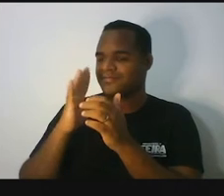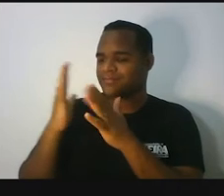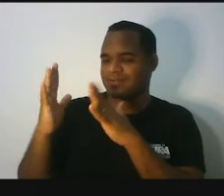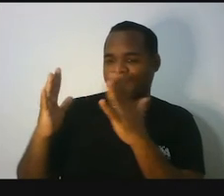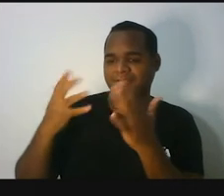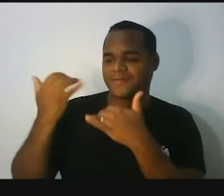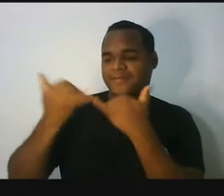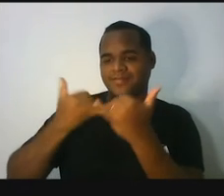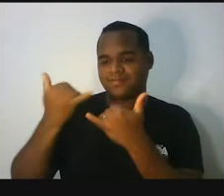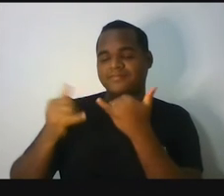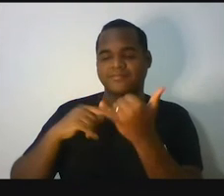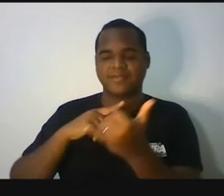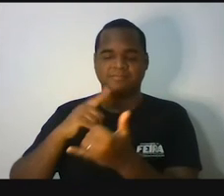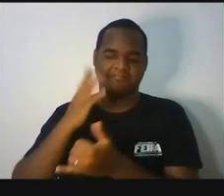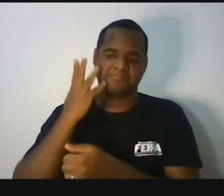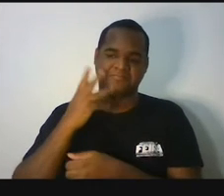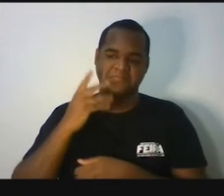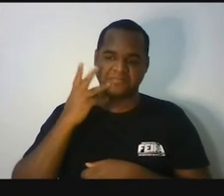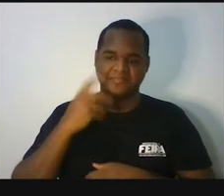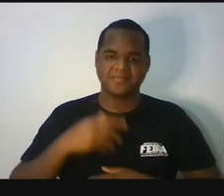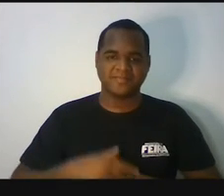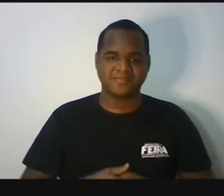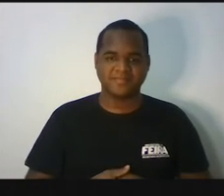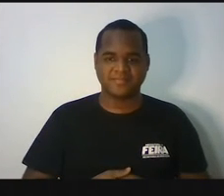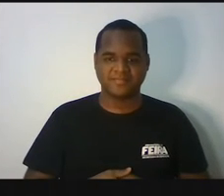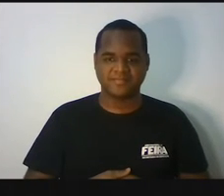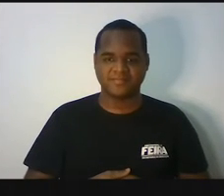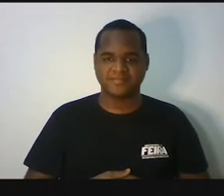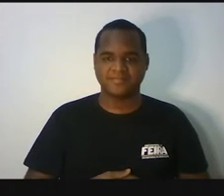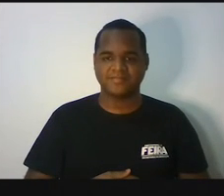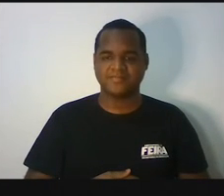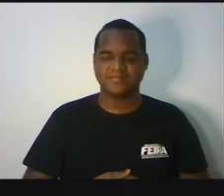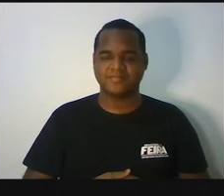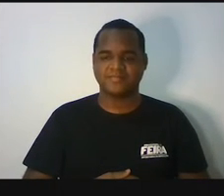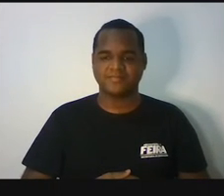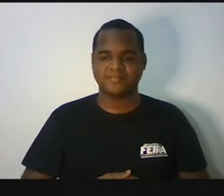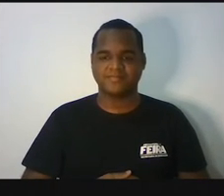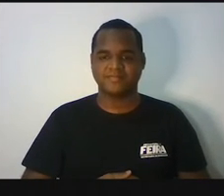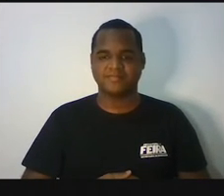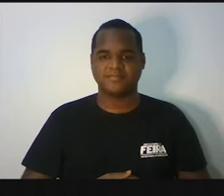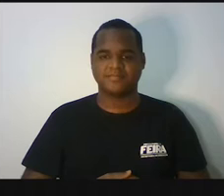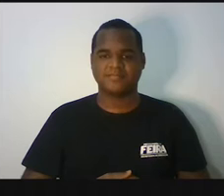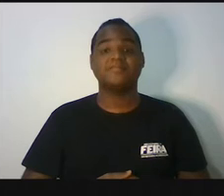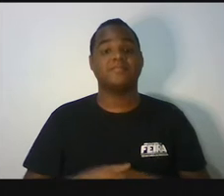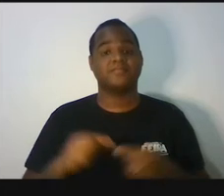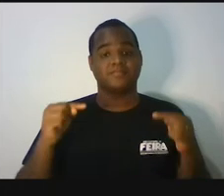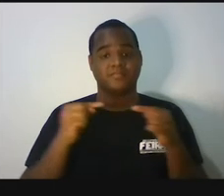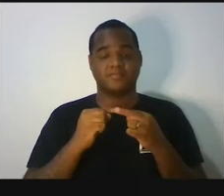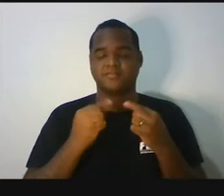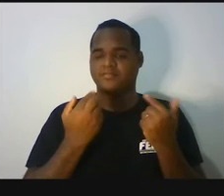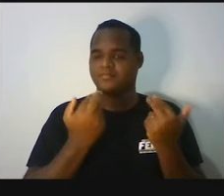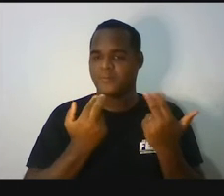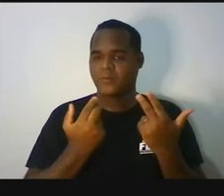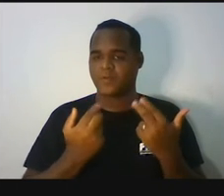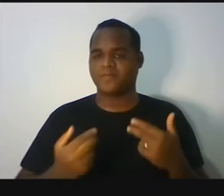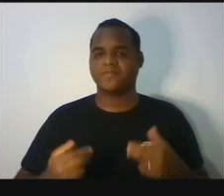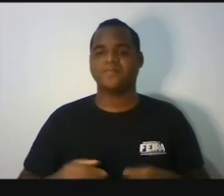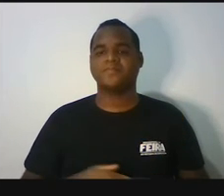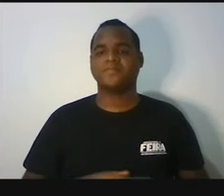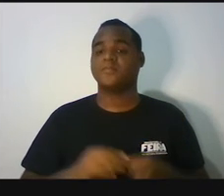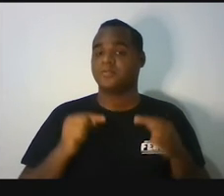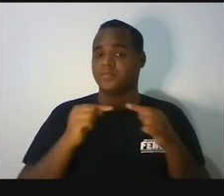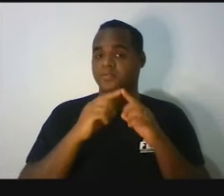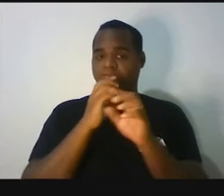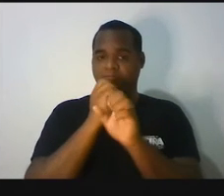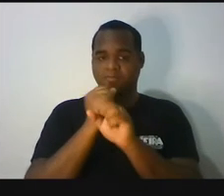tem que ser igual ao total.